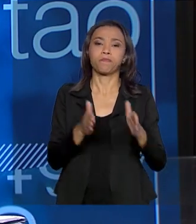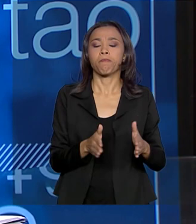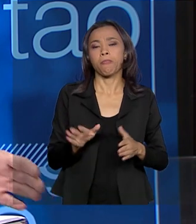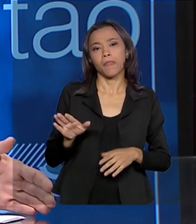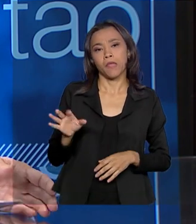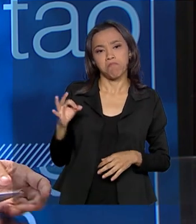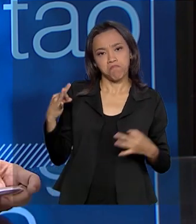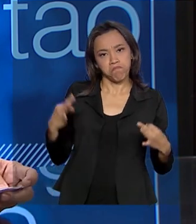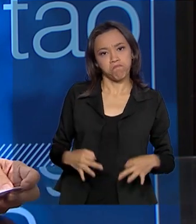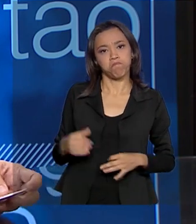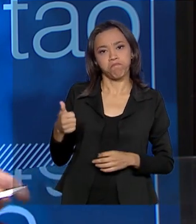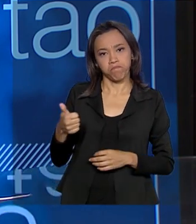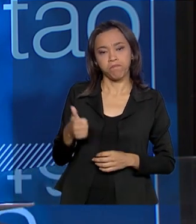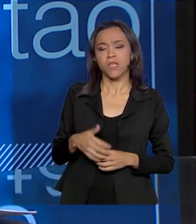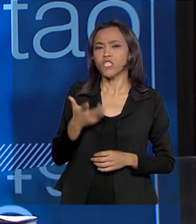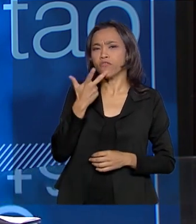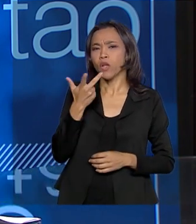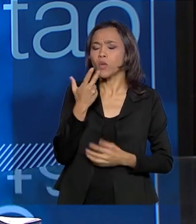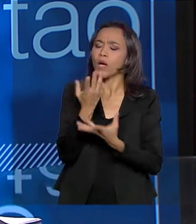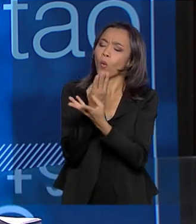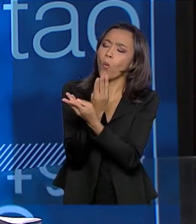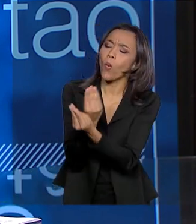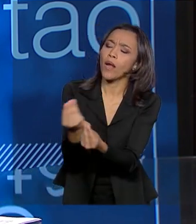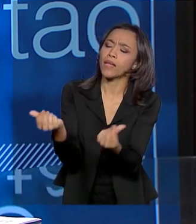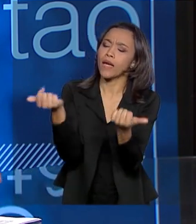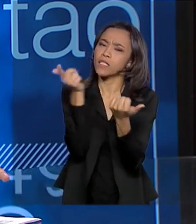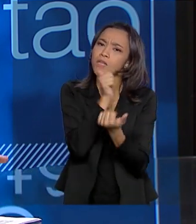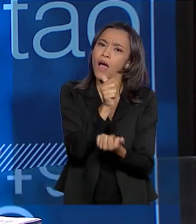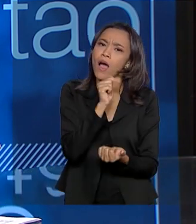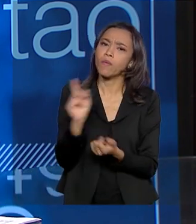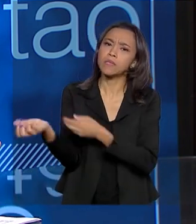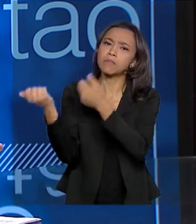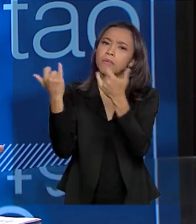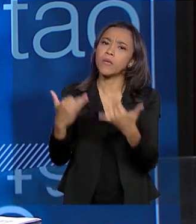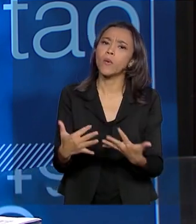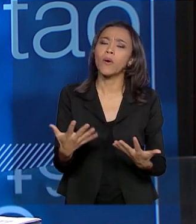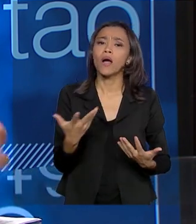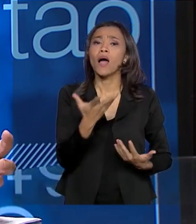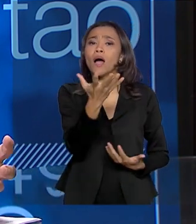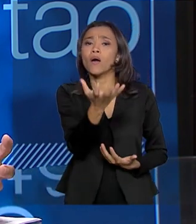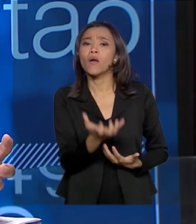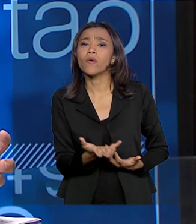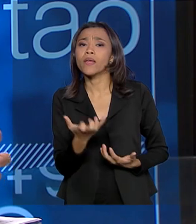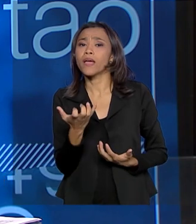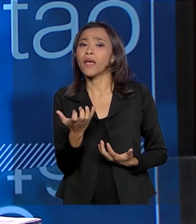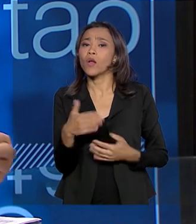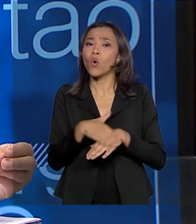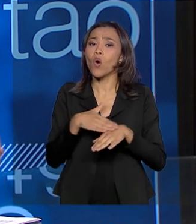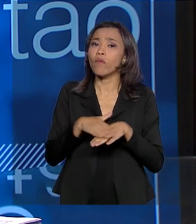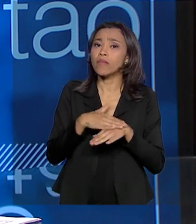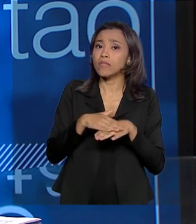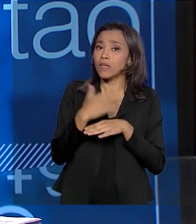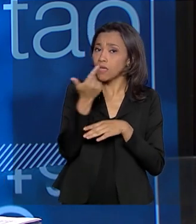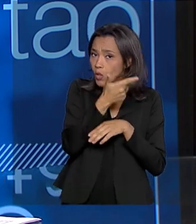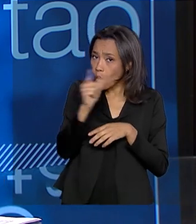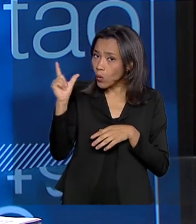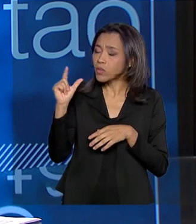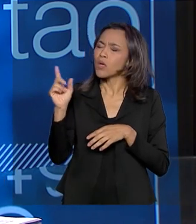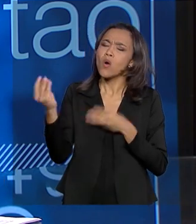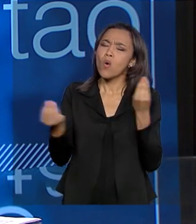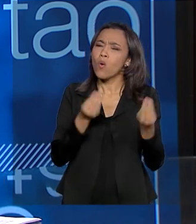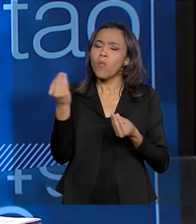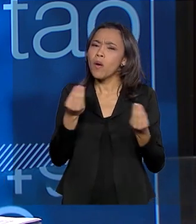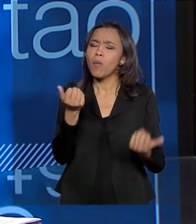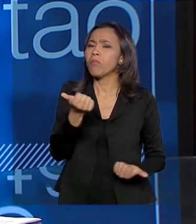bom, a gente falou um pouquinho dessa qualidade da água, né? A senhora explicou. Agora eu queria expandir um pouco a nossa conversa. Essa cooperação internacional